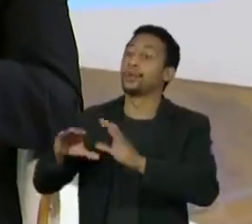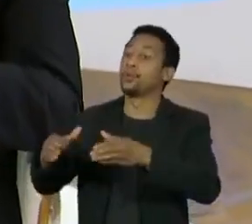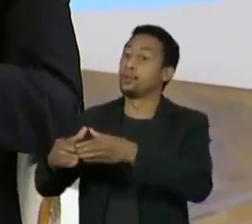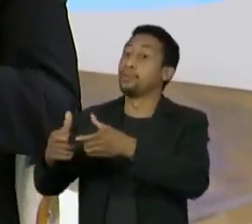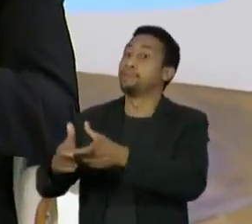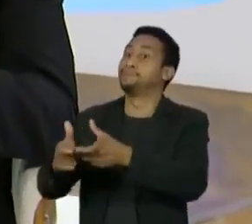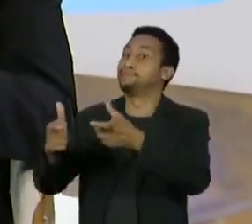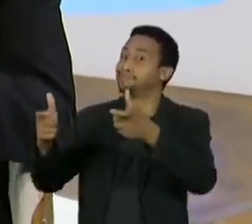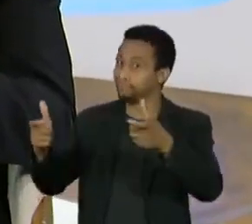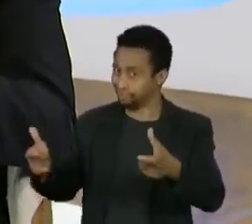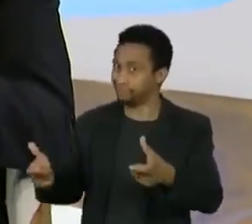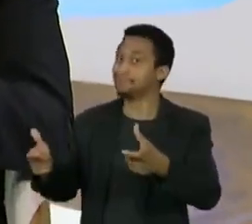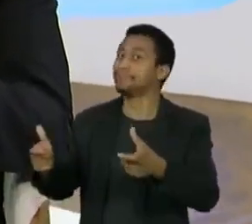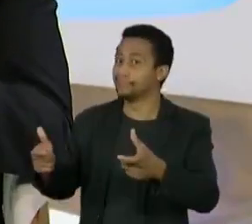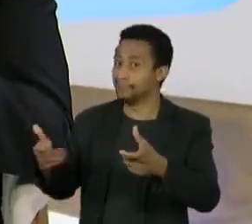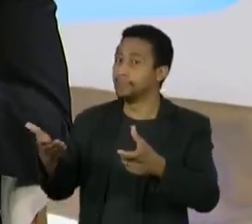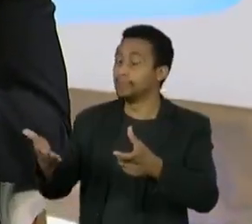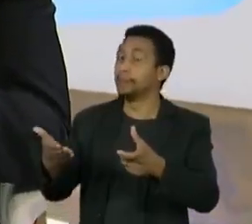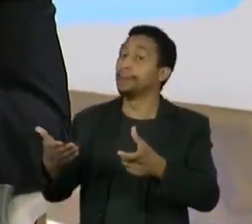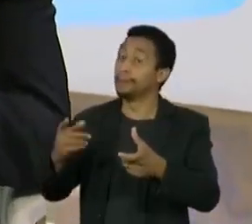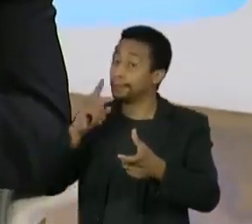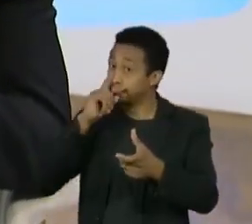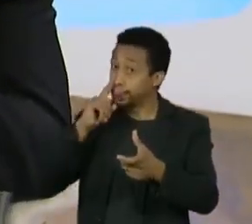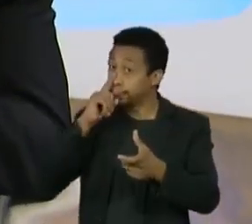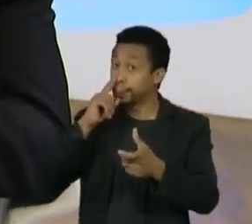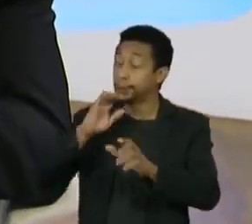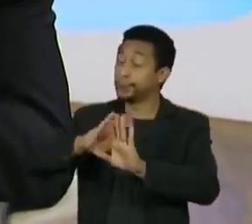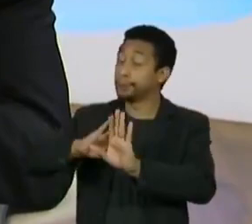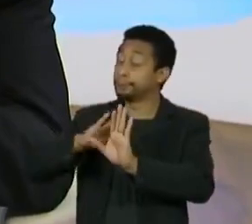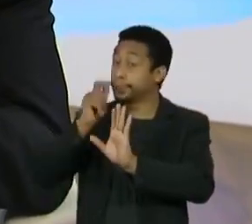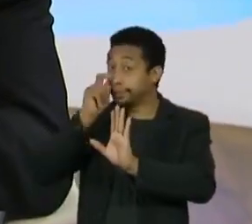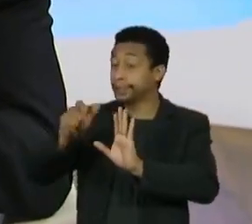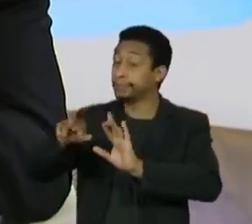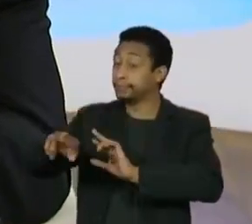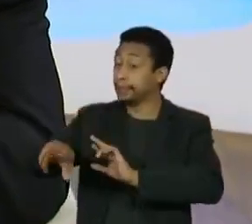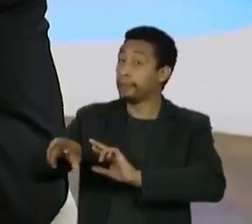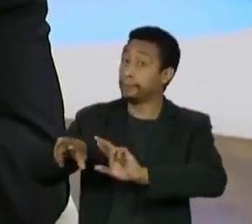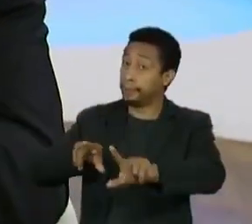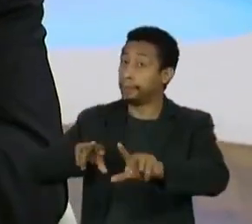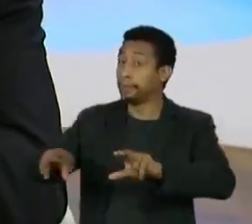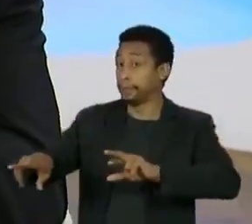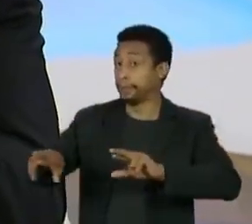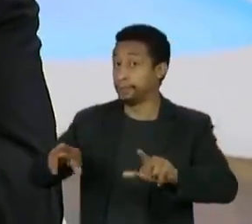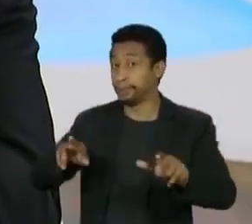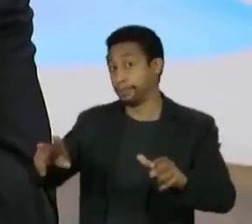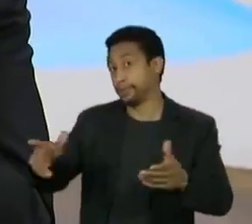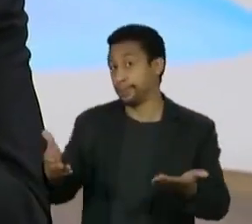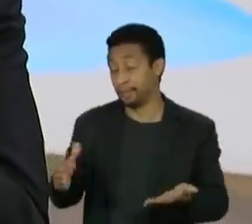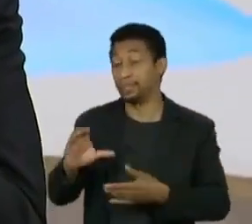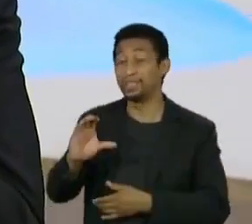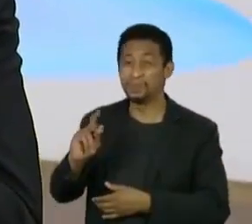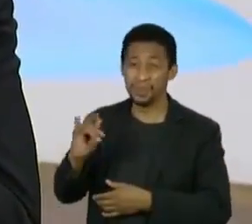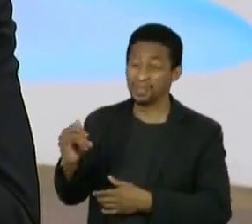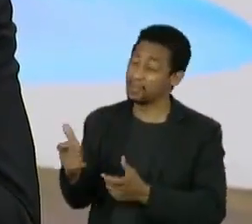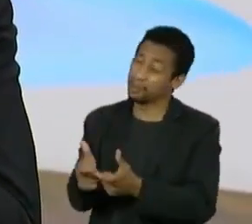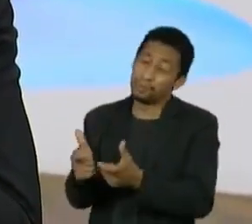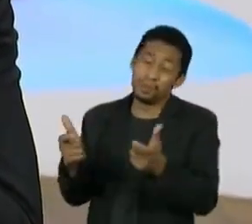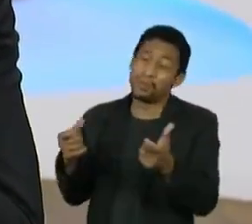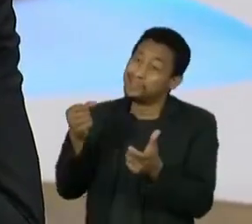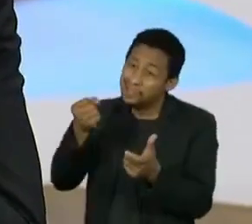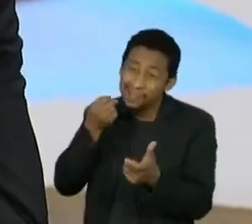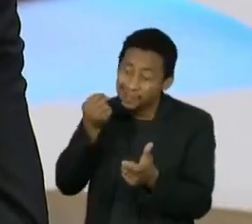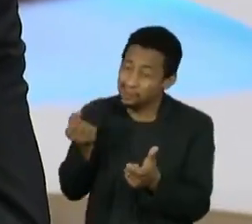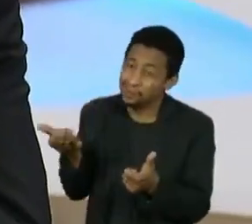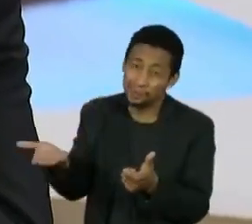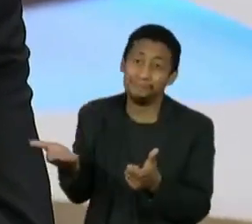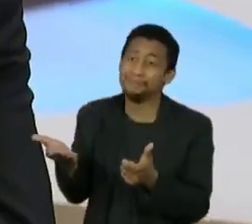um risco de ter interesses diferentes. Em regra, em Brasília, no Congresso em geral, você tem vários interesses transitando em paralelo. No caso